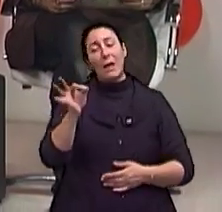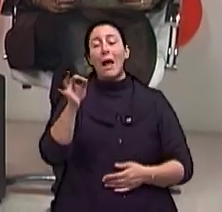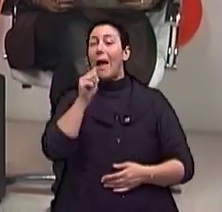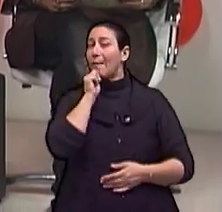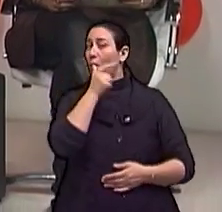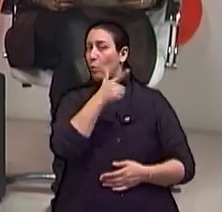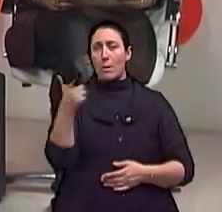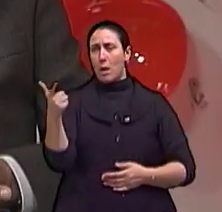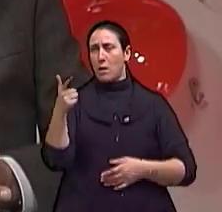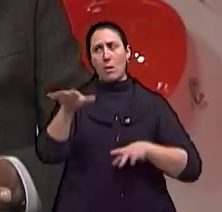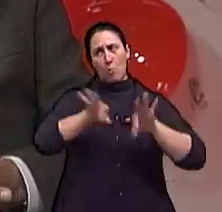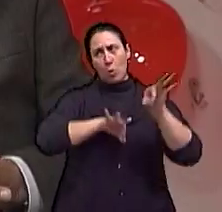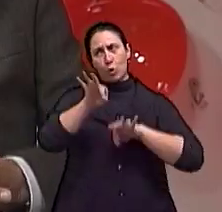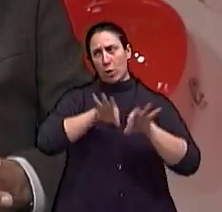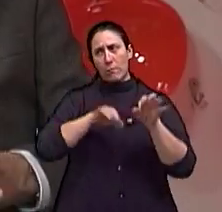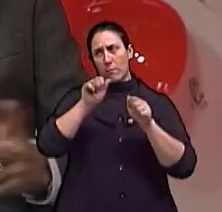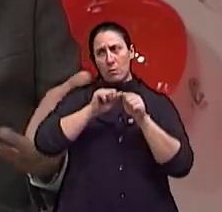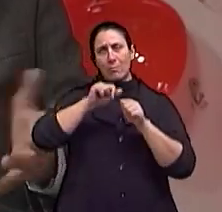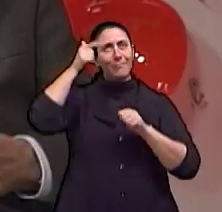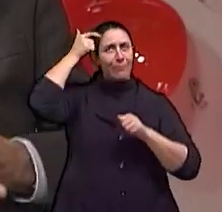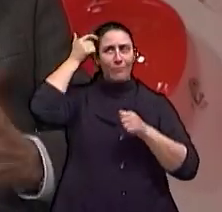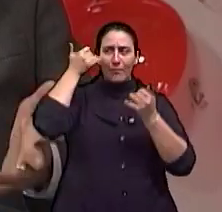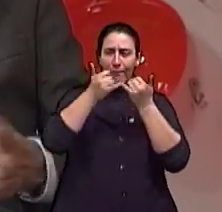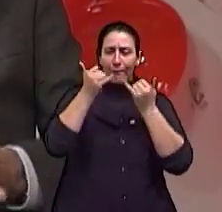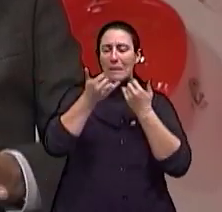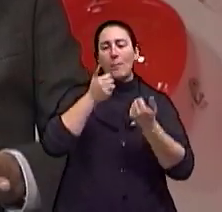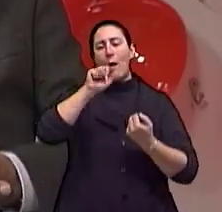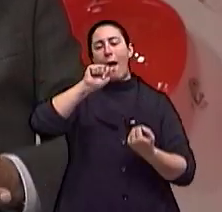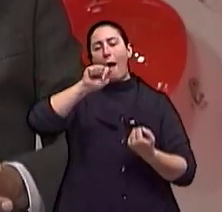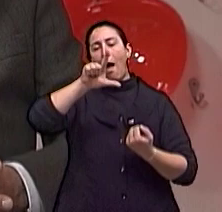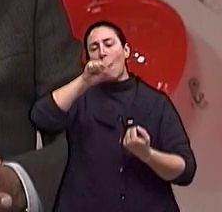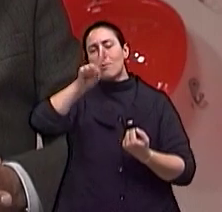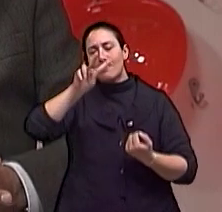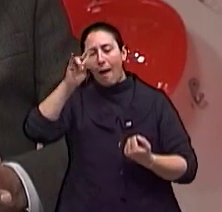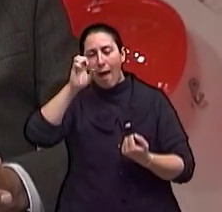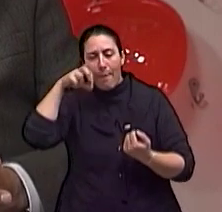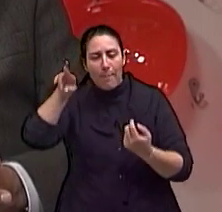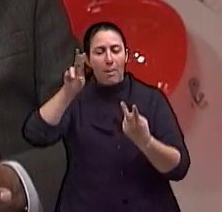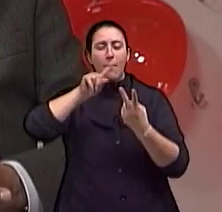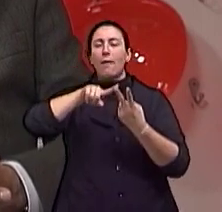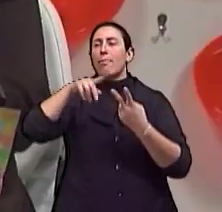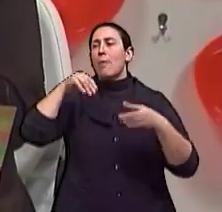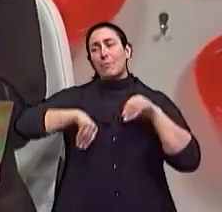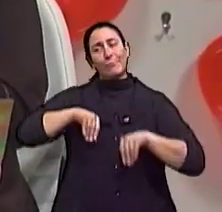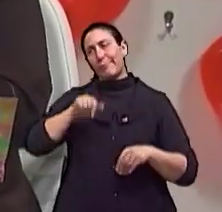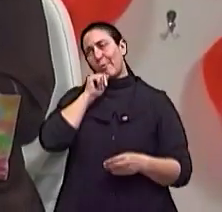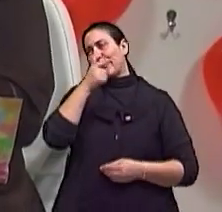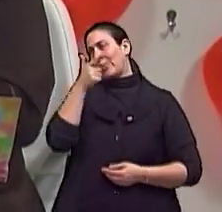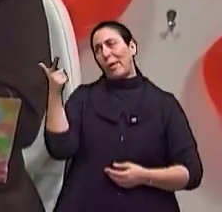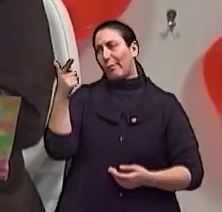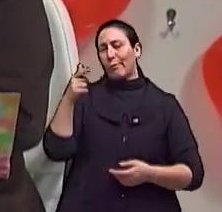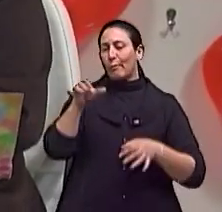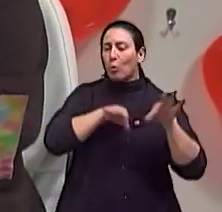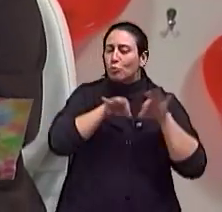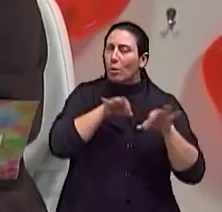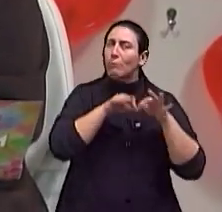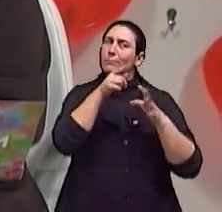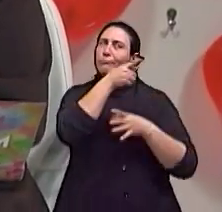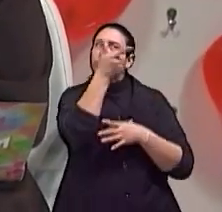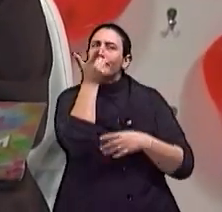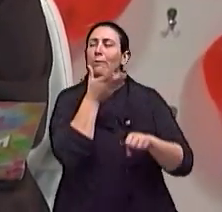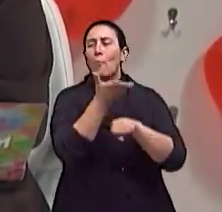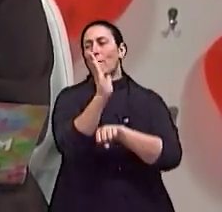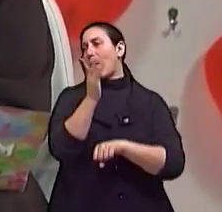fazer cirurgia com neuroestimulação de Alzheimer ou depressão, por exemplo. Claro. O que fica muito claro para